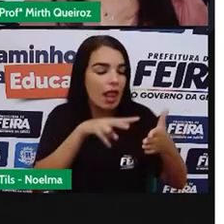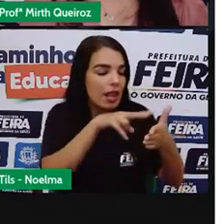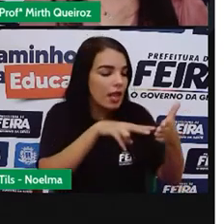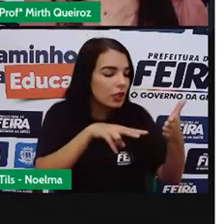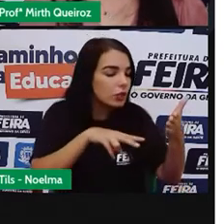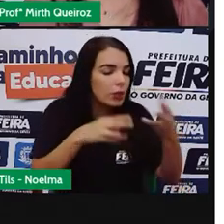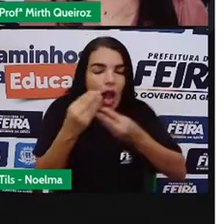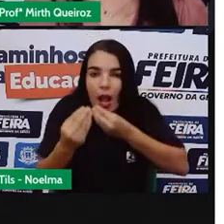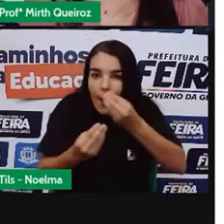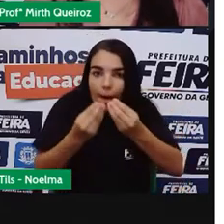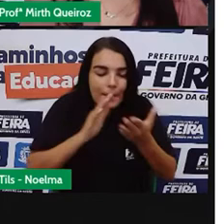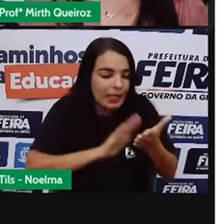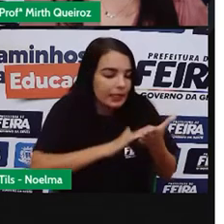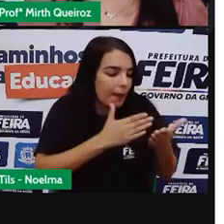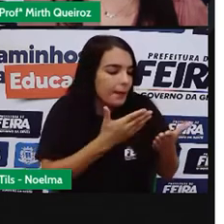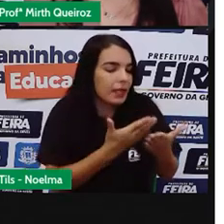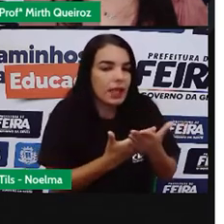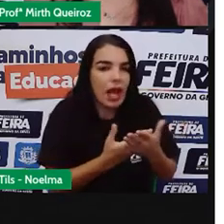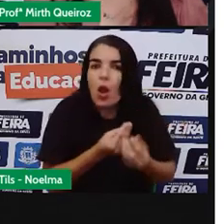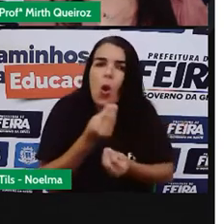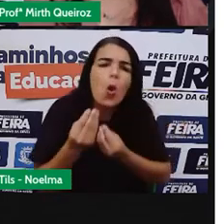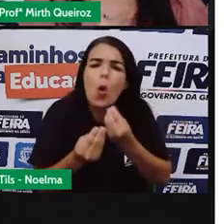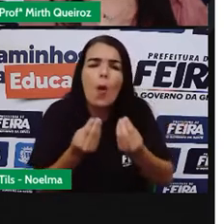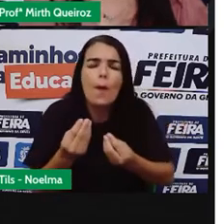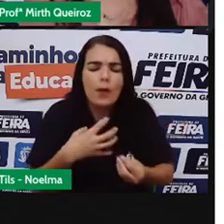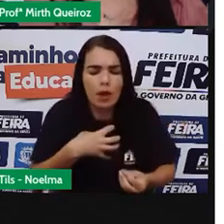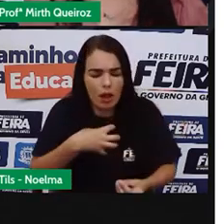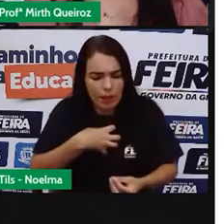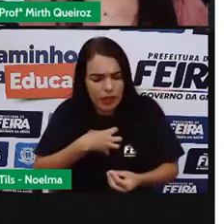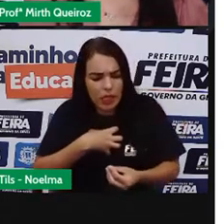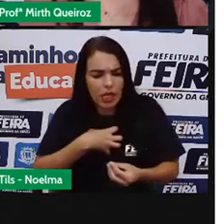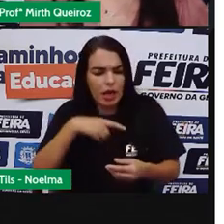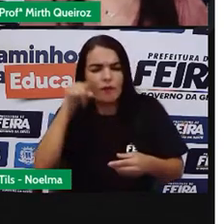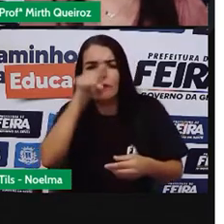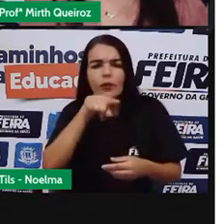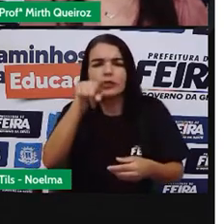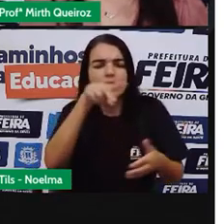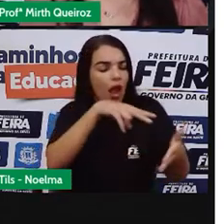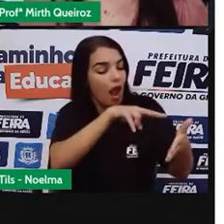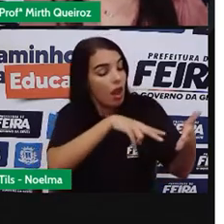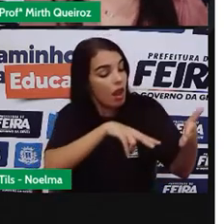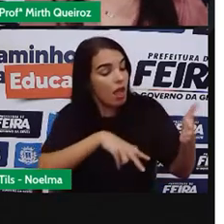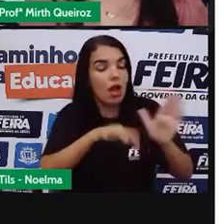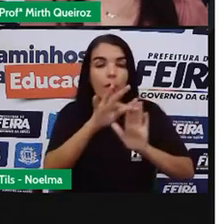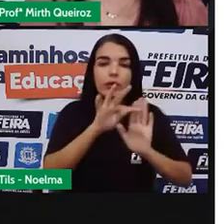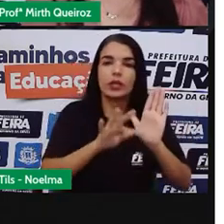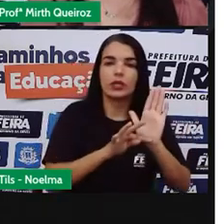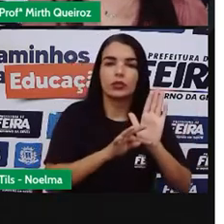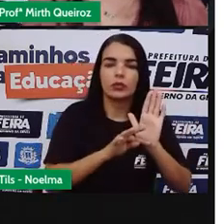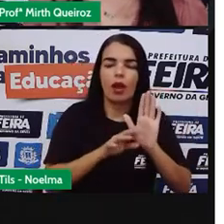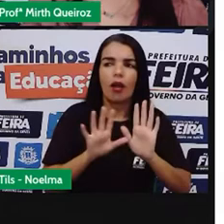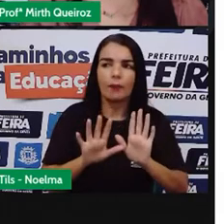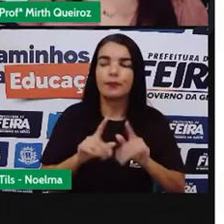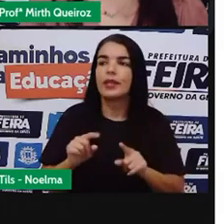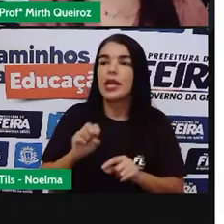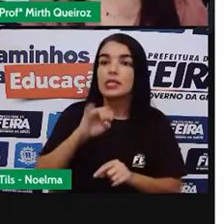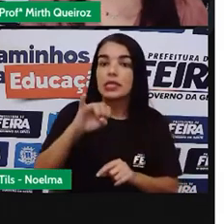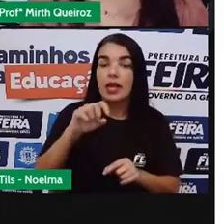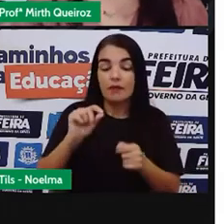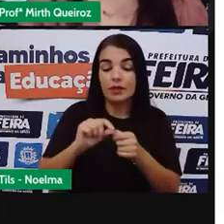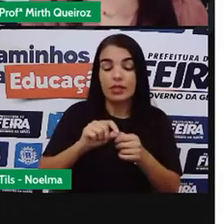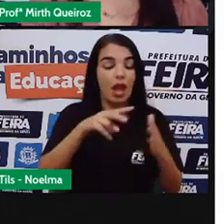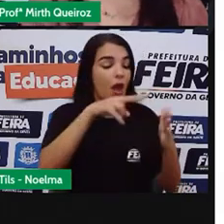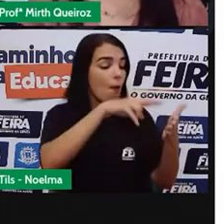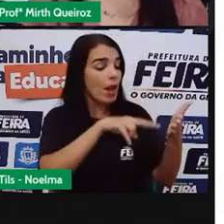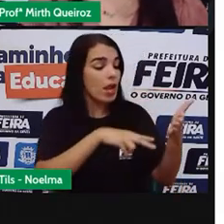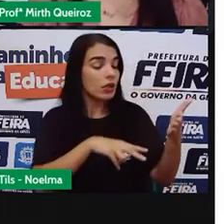que maneira tem lido um texto, de que maneira vocês leem aí um texto. A gente fazer uma leitura mecânica, né?